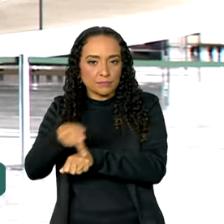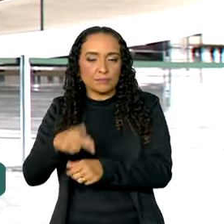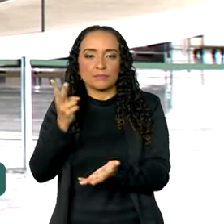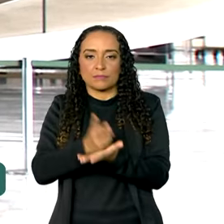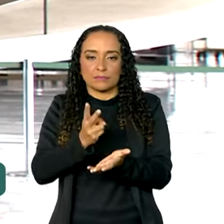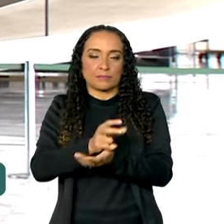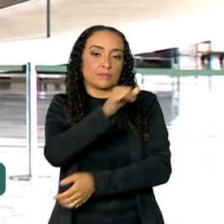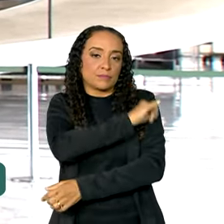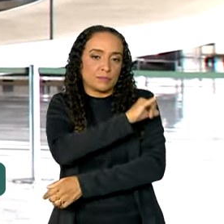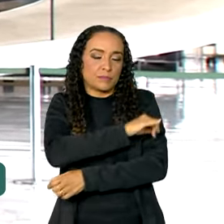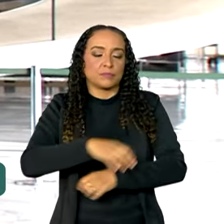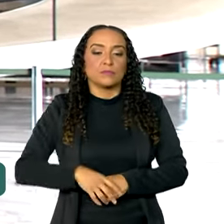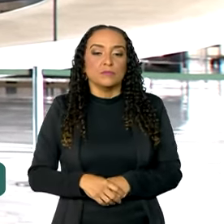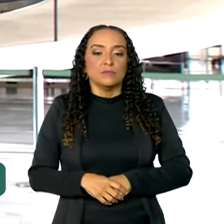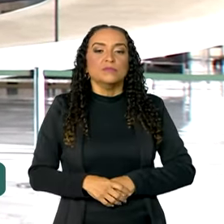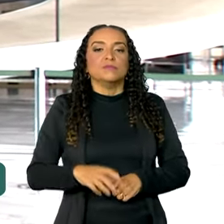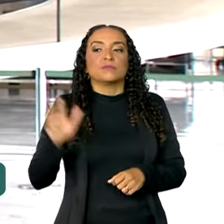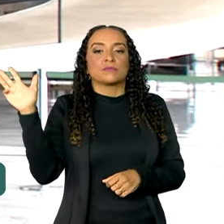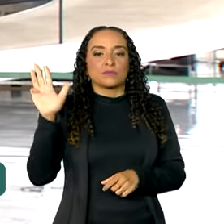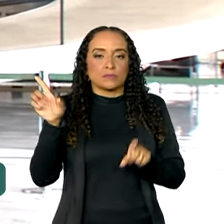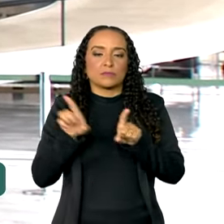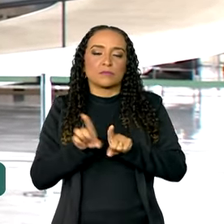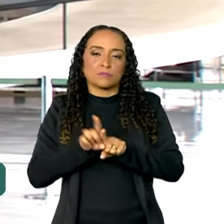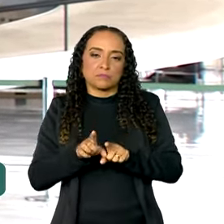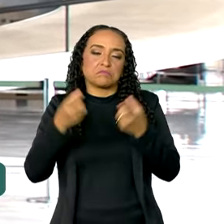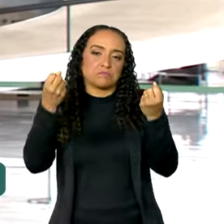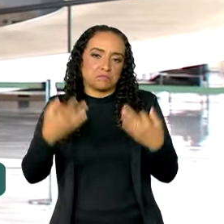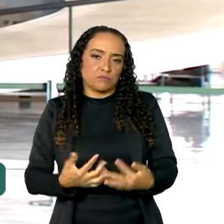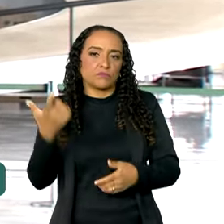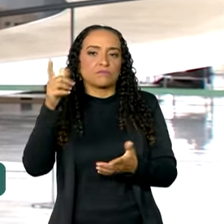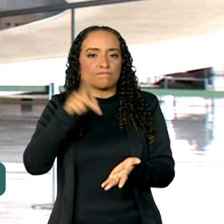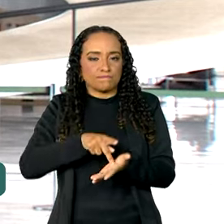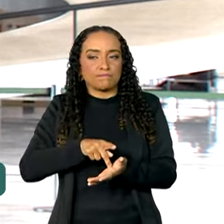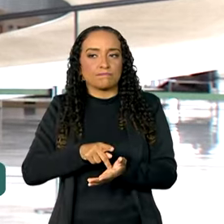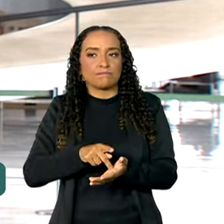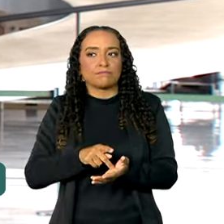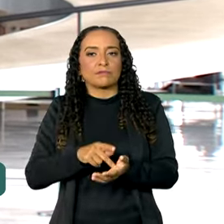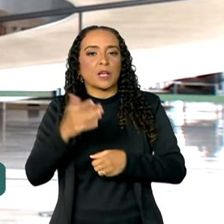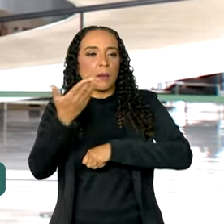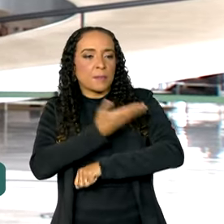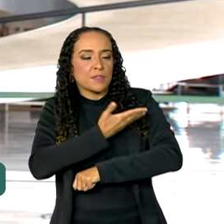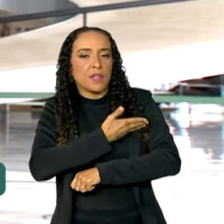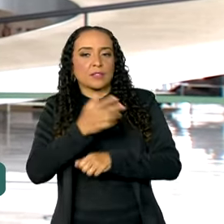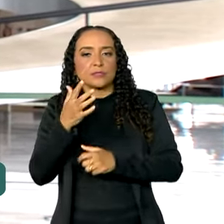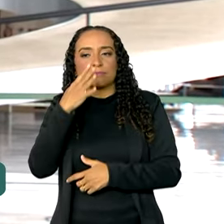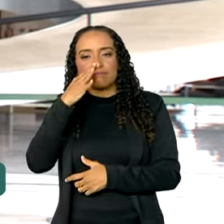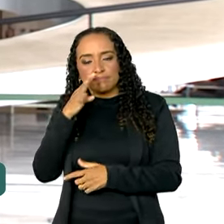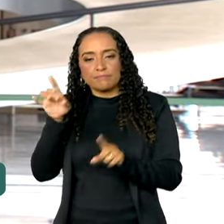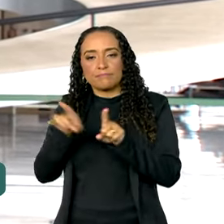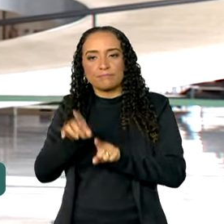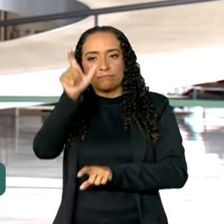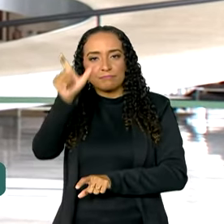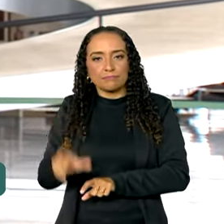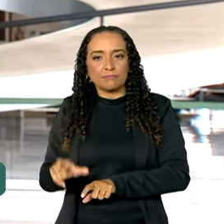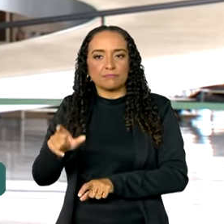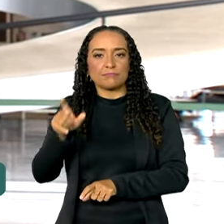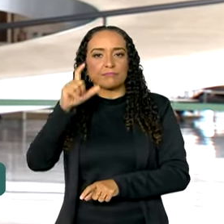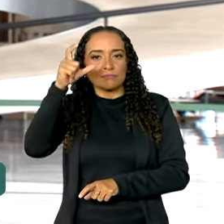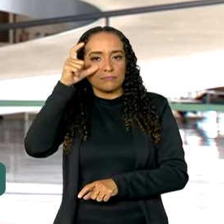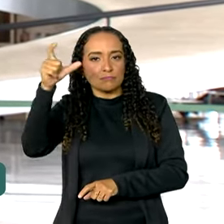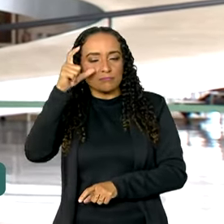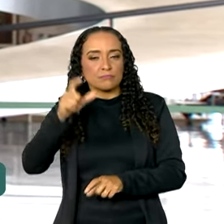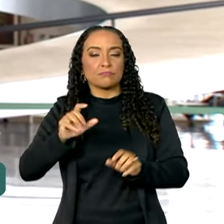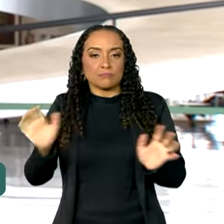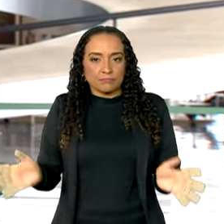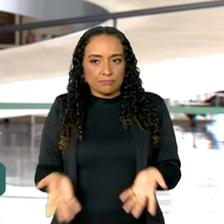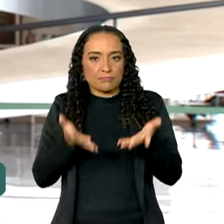mesmo no Rio de Janeiro. Lula reiterou a amizade e a admiração pelo presidente Biden e enalteceu as relações entre Brasil